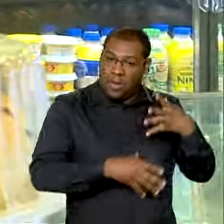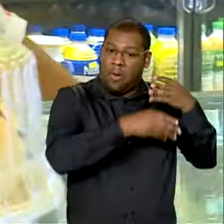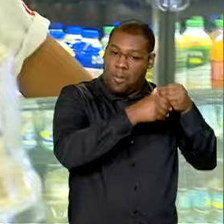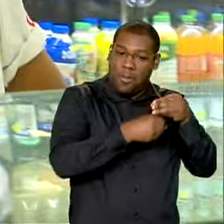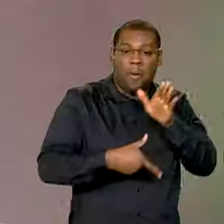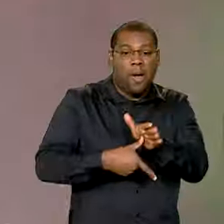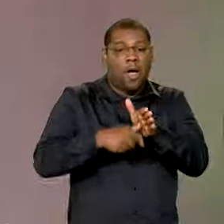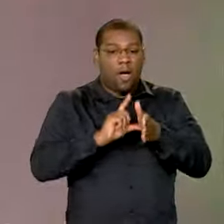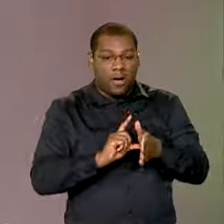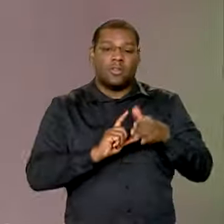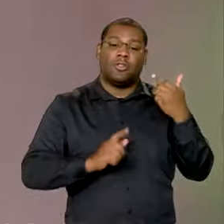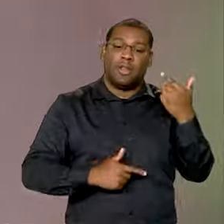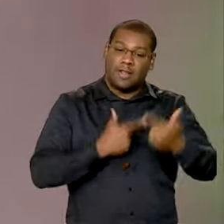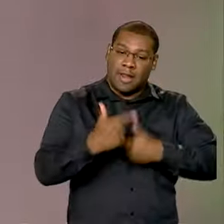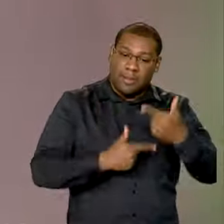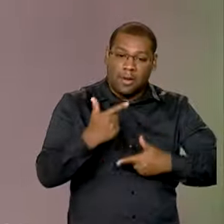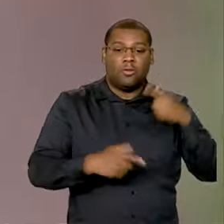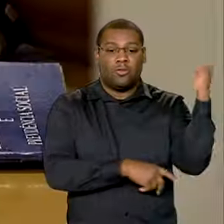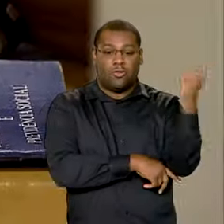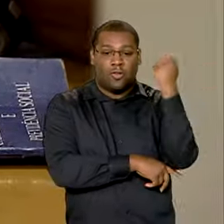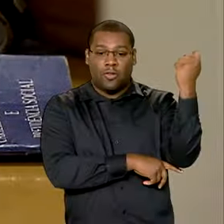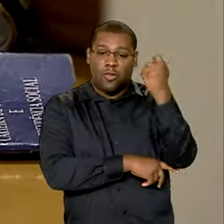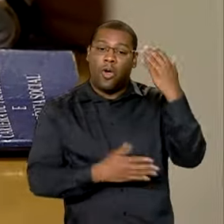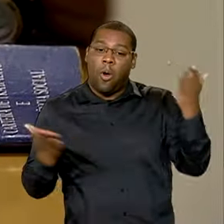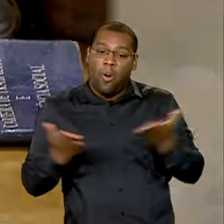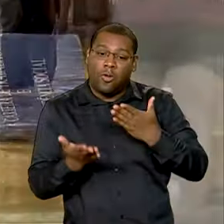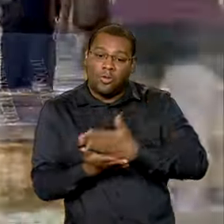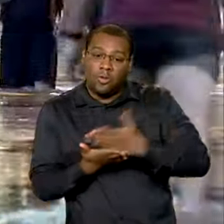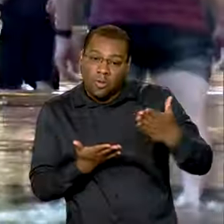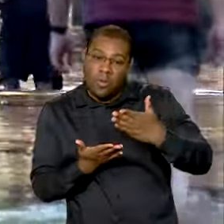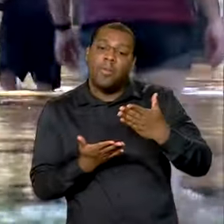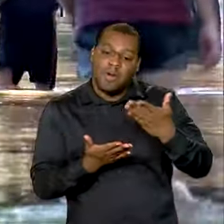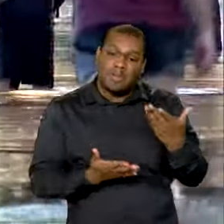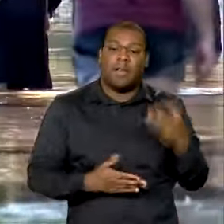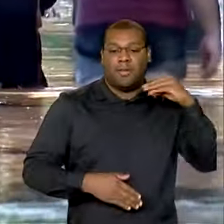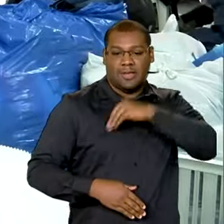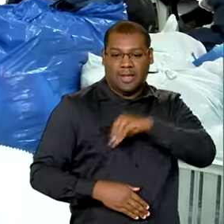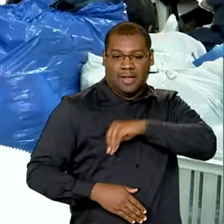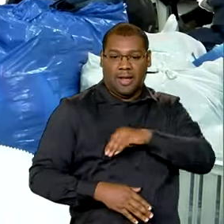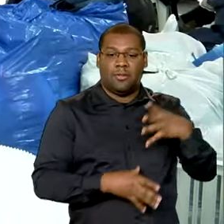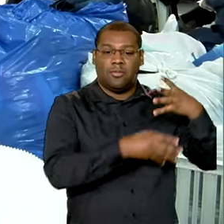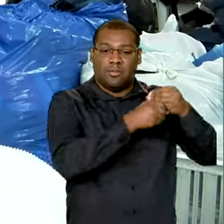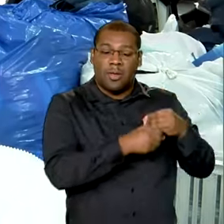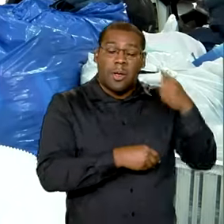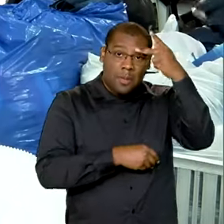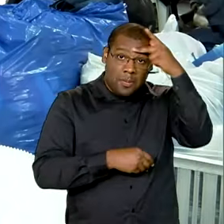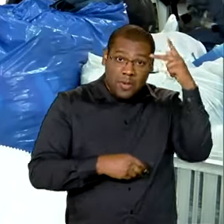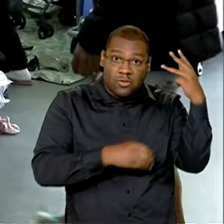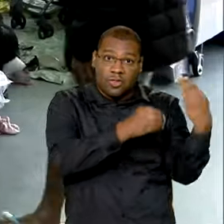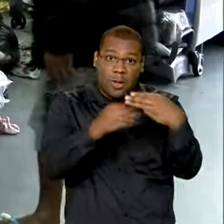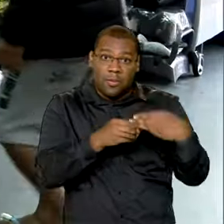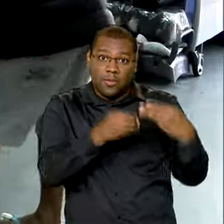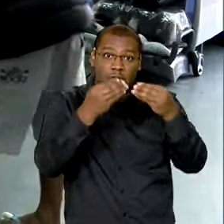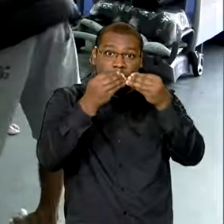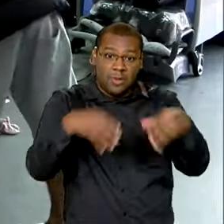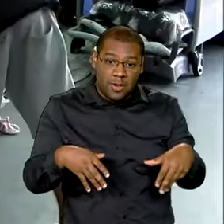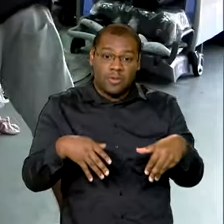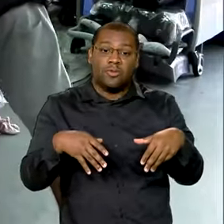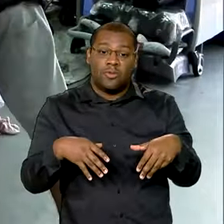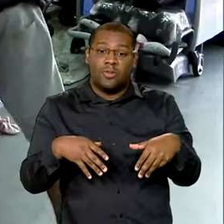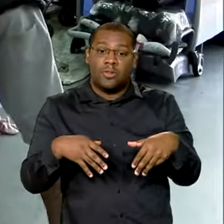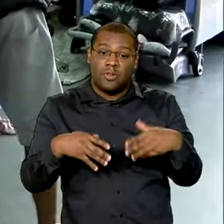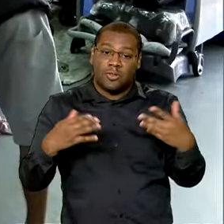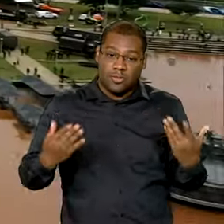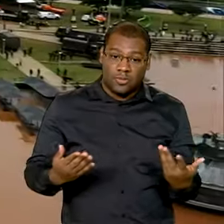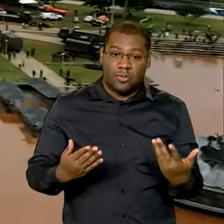Trabalhadores do Rio Grande do Sul começam a receber hoje o benefício. E moradores das áreas afetadas pelas enchentes terão pausa